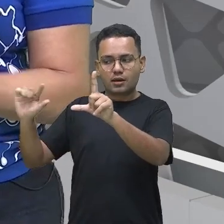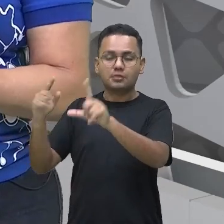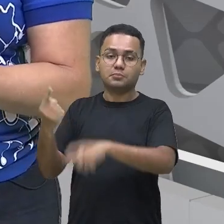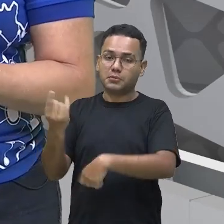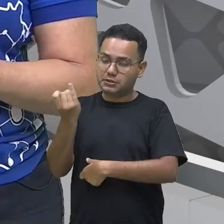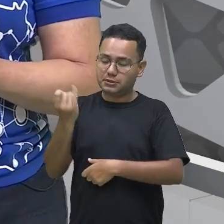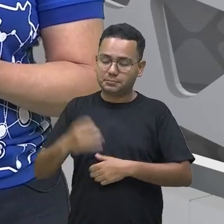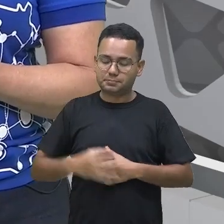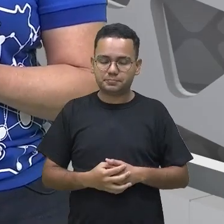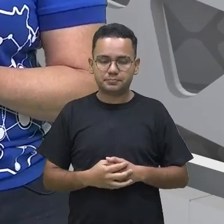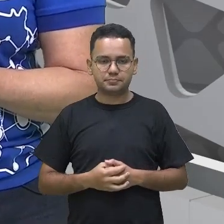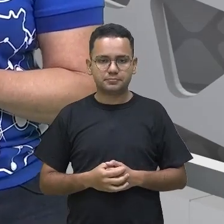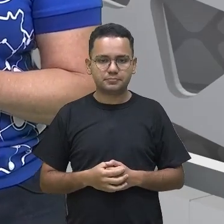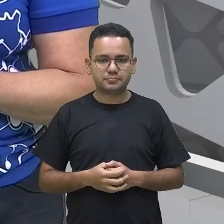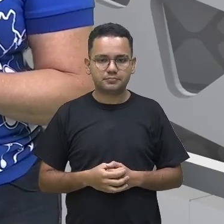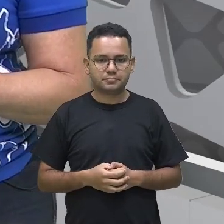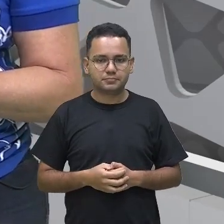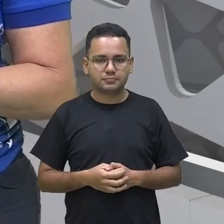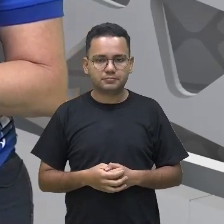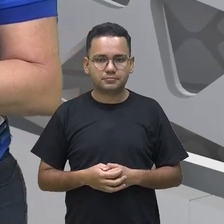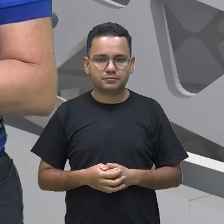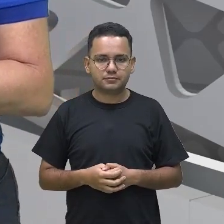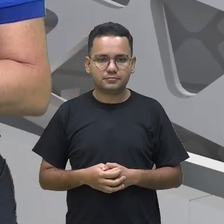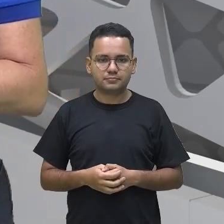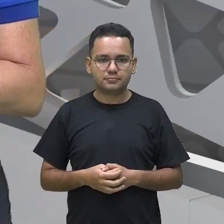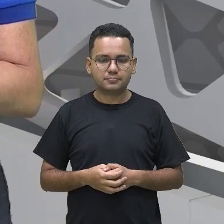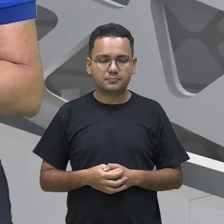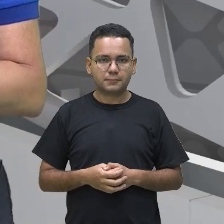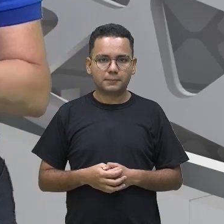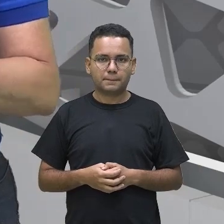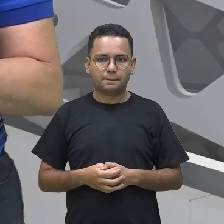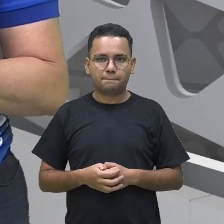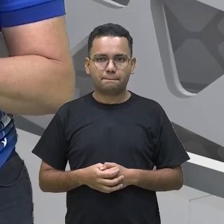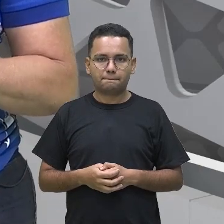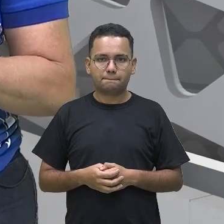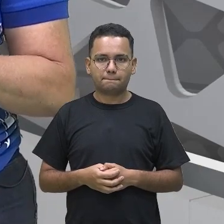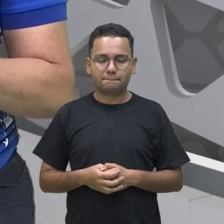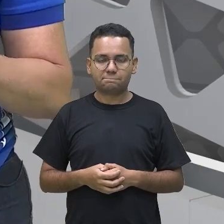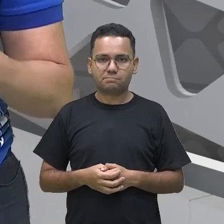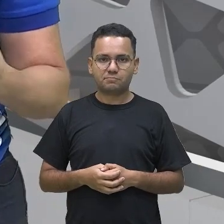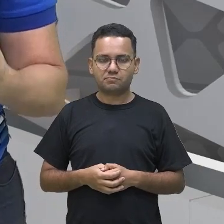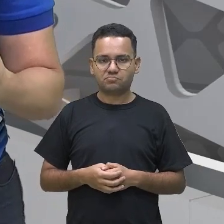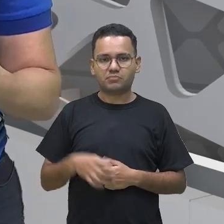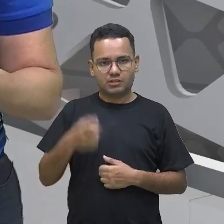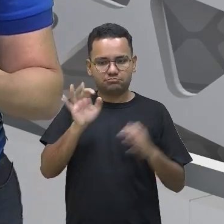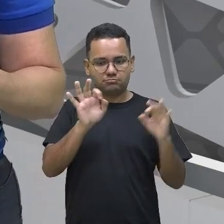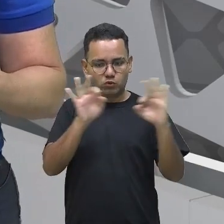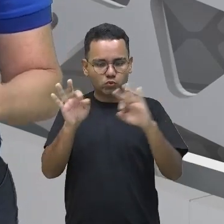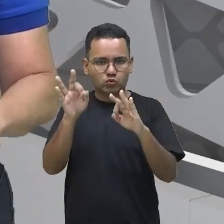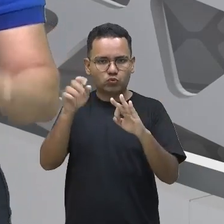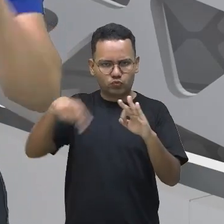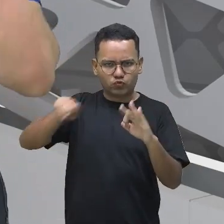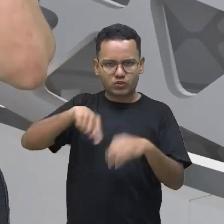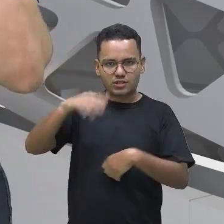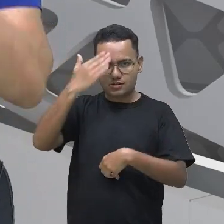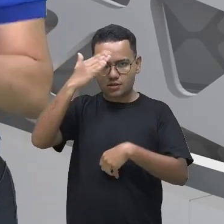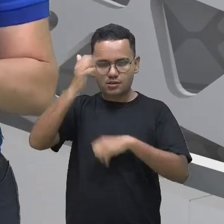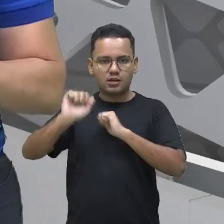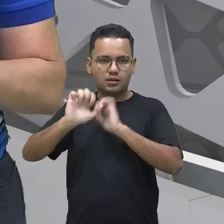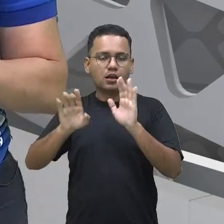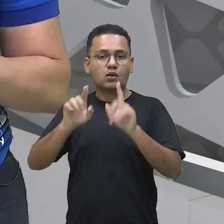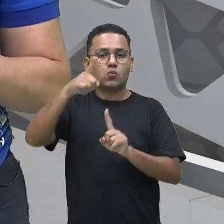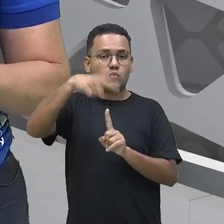Então, é isso aí do infográfico, vocês compreenderam esse gênero textual? Então,